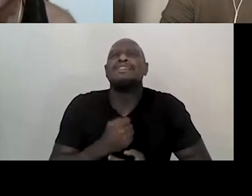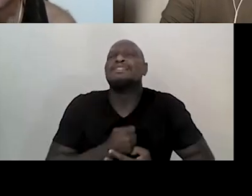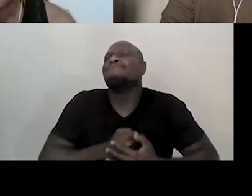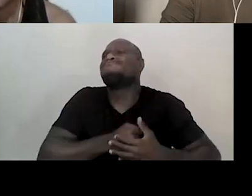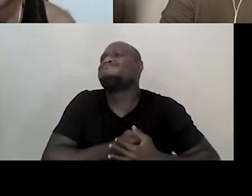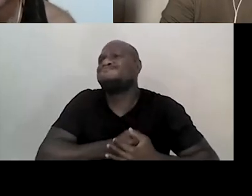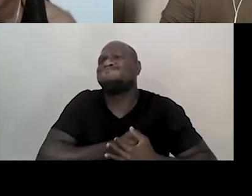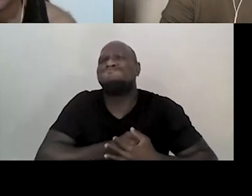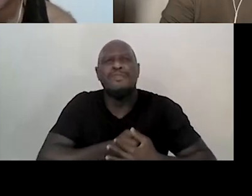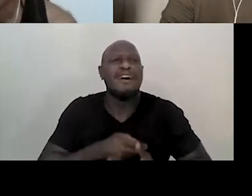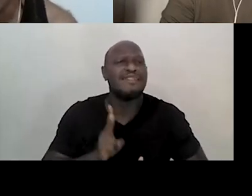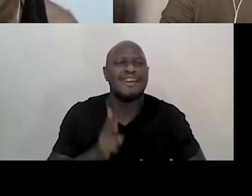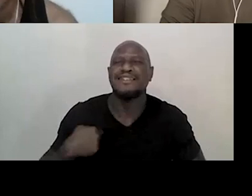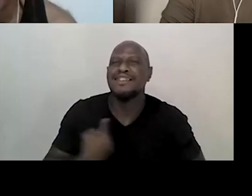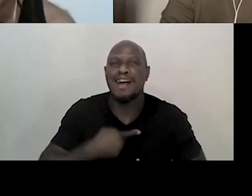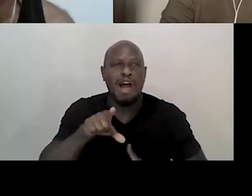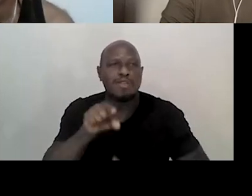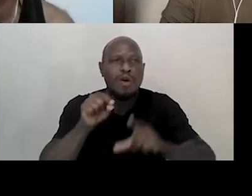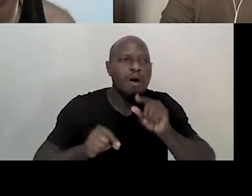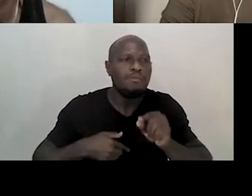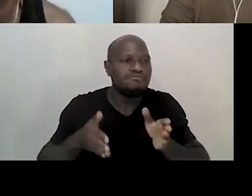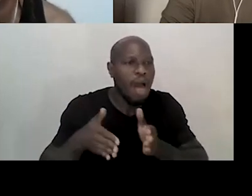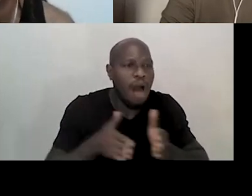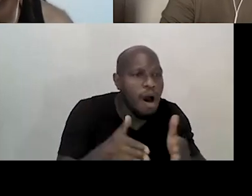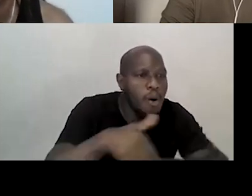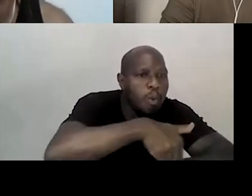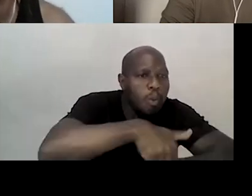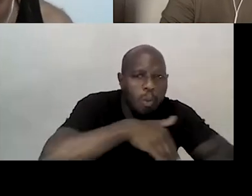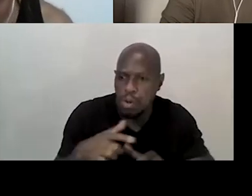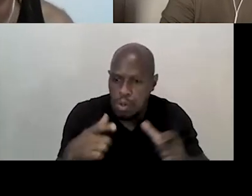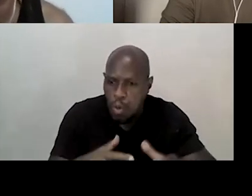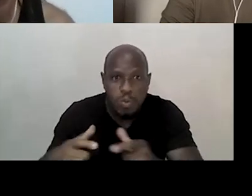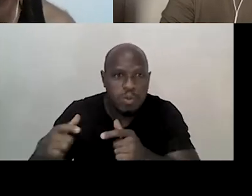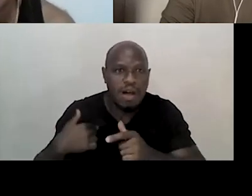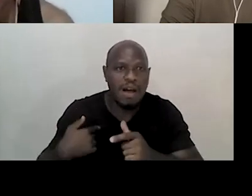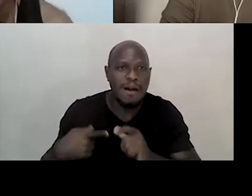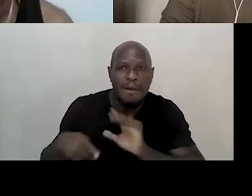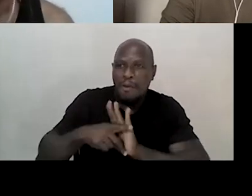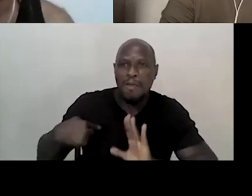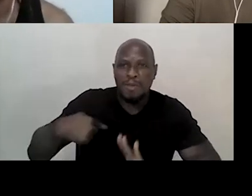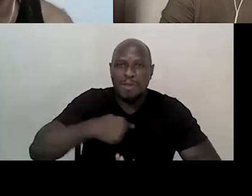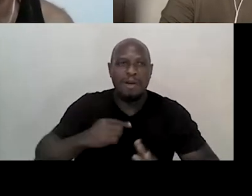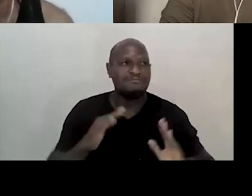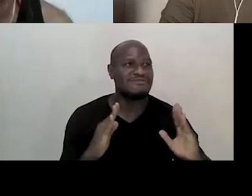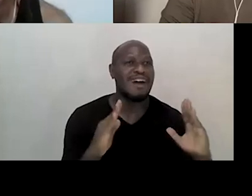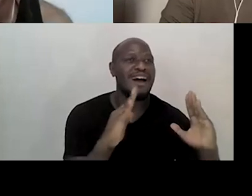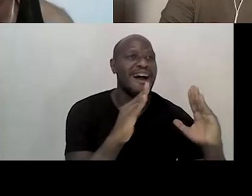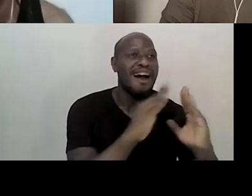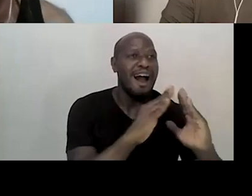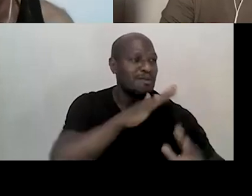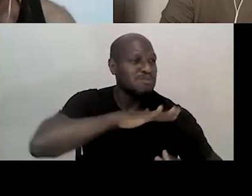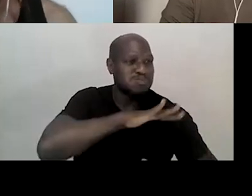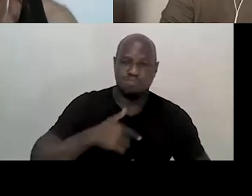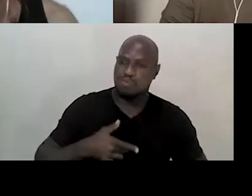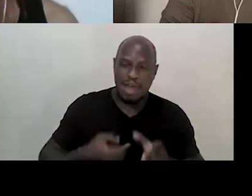escolhe a rua, o espaço alternativo, menos como nossa casa, nosso espaço de produção e de